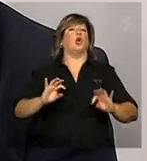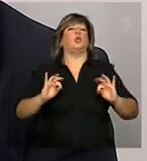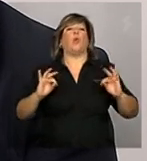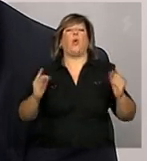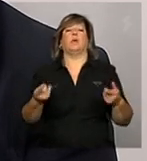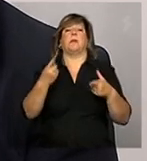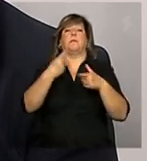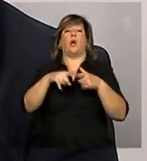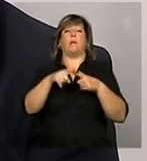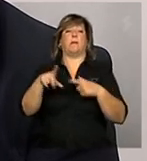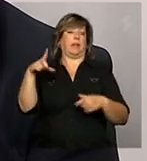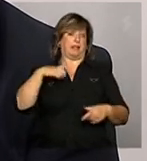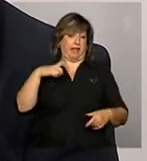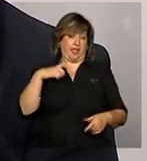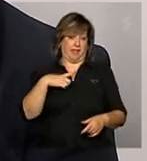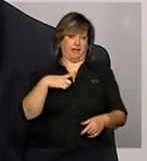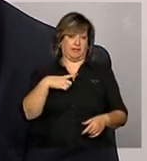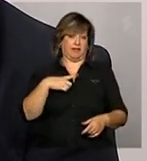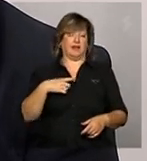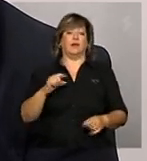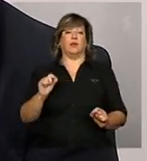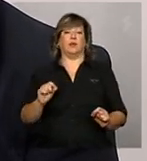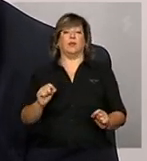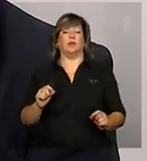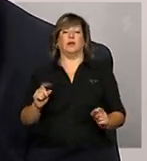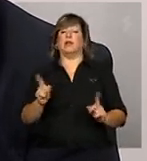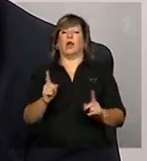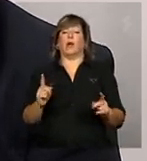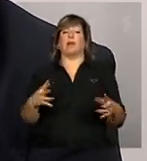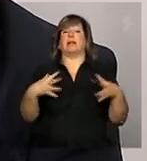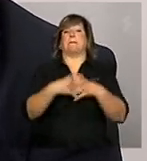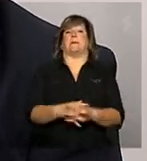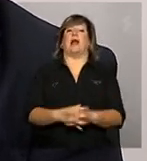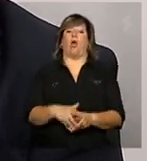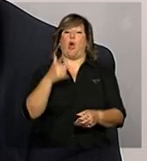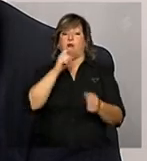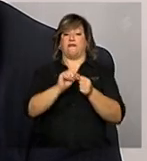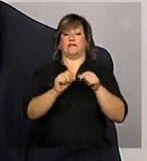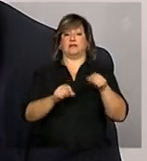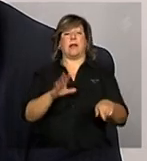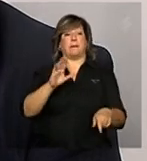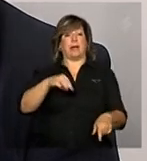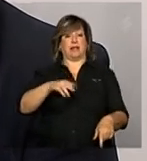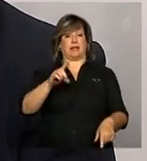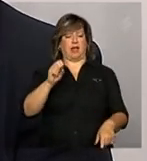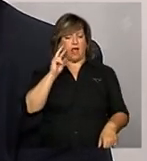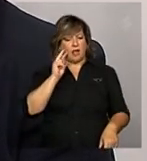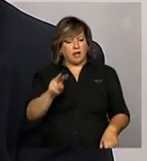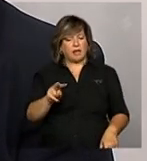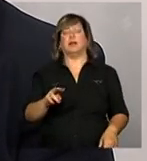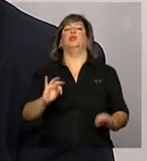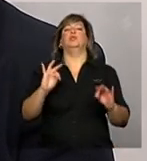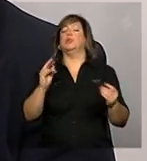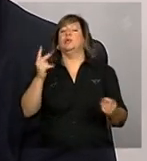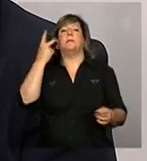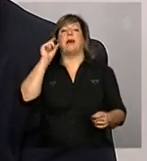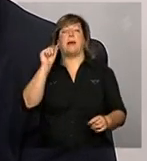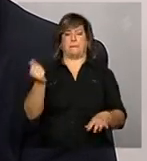encontrados, certo, que não prejudicaram a execução. Mas, de posse disso, o MDS também consegue orientar o gestor municipal. Então,